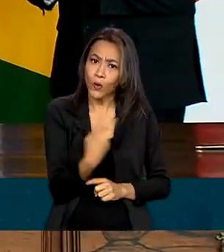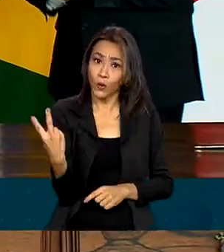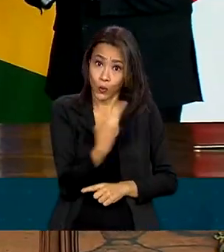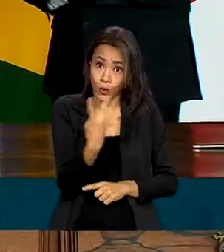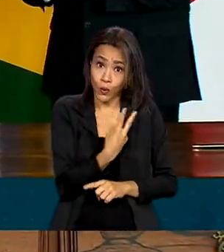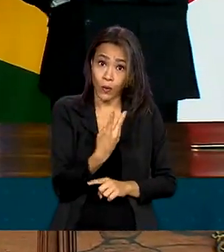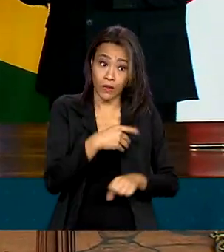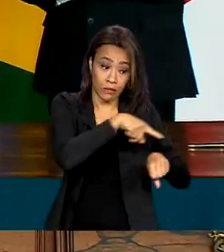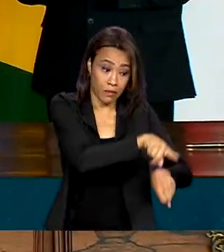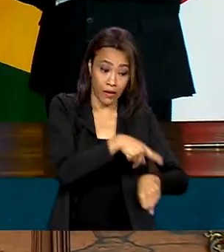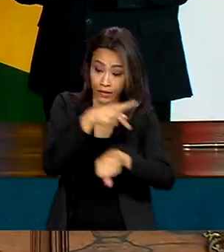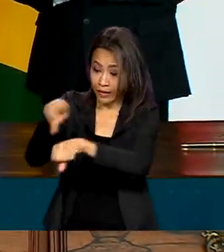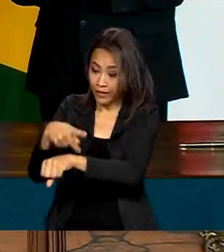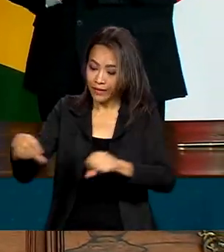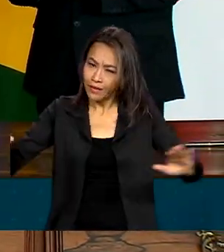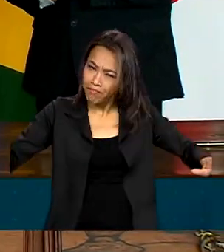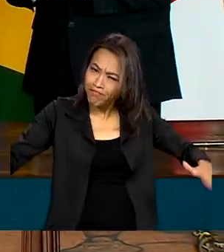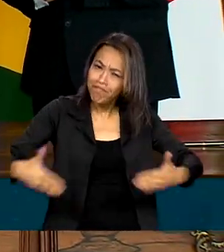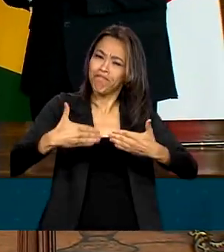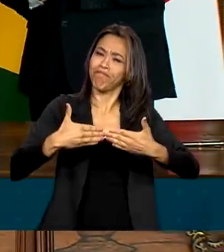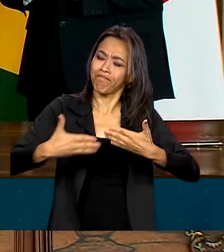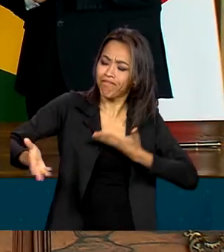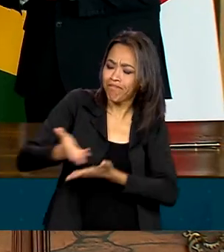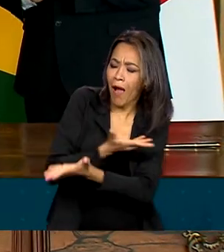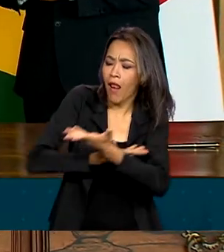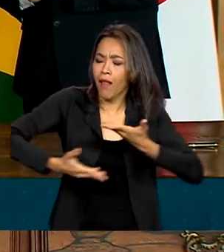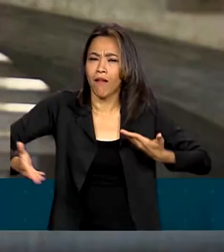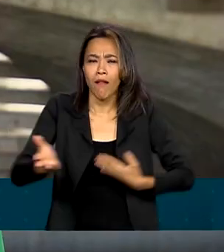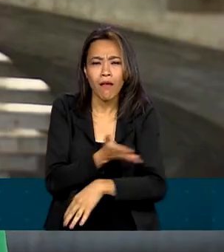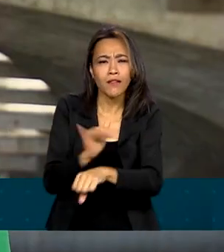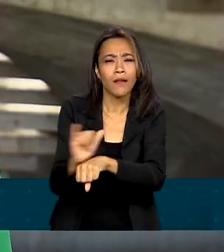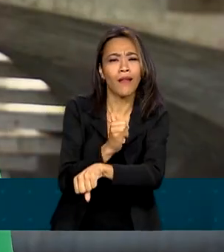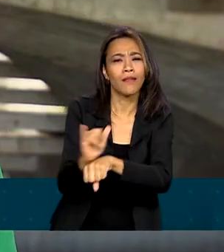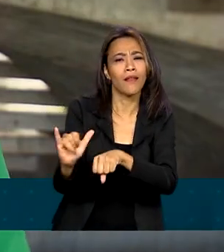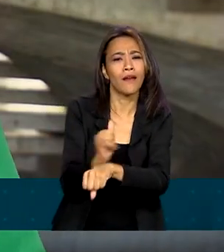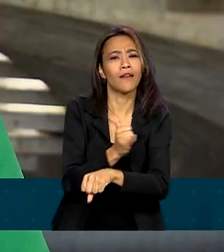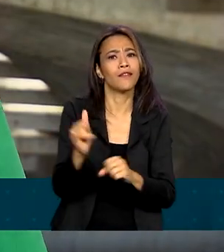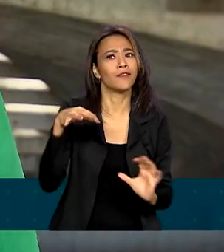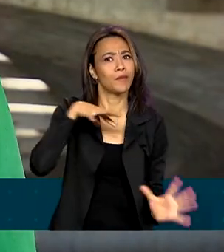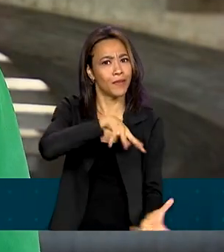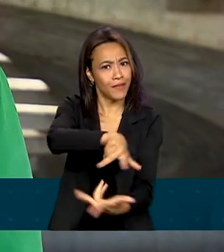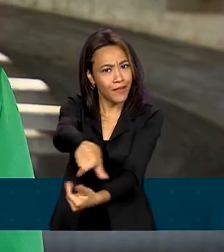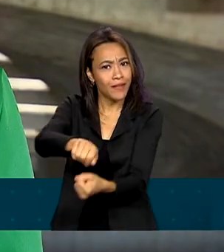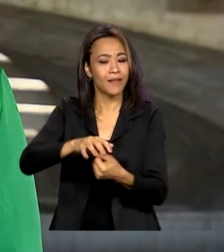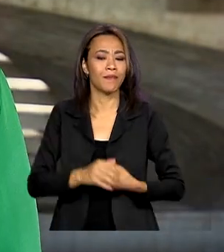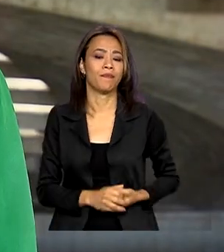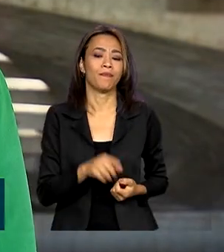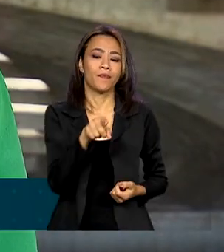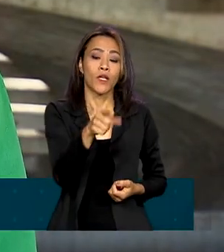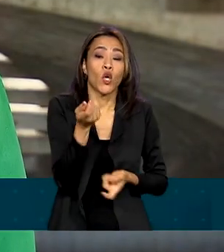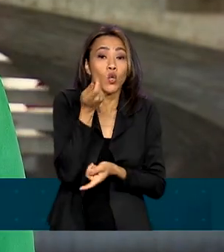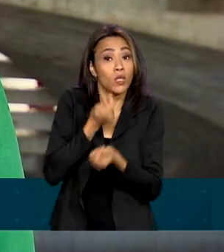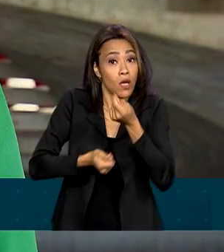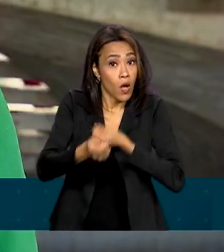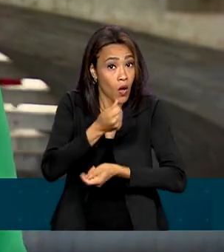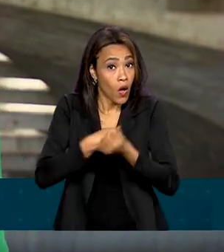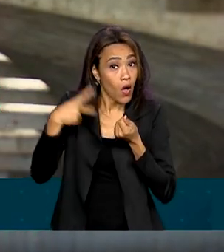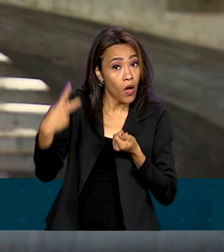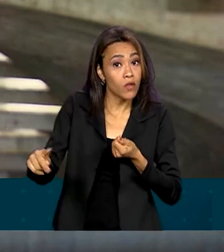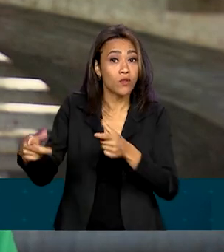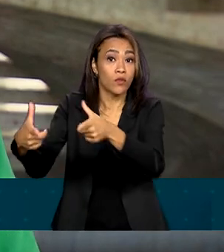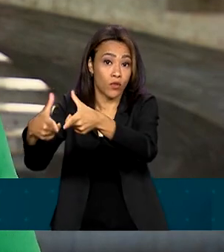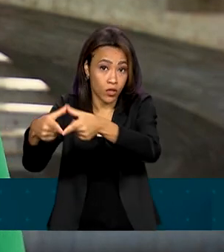países mantêm uma parceria estratégica e global. A visita do ministro dos Negócios Estrangeiros do Japão,